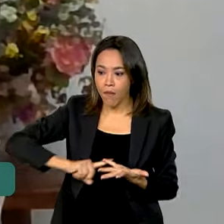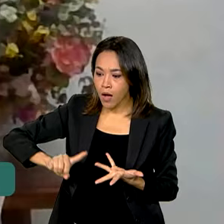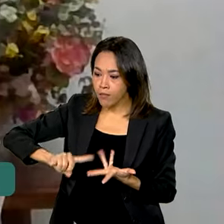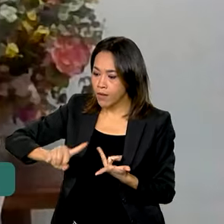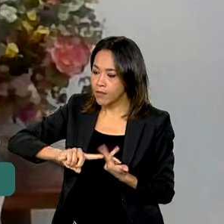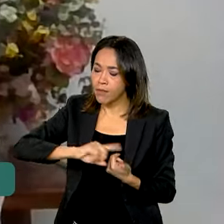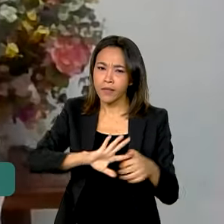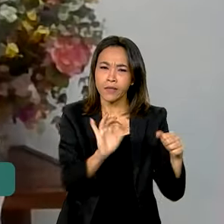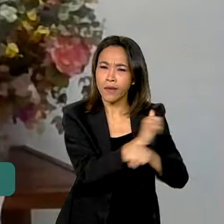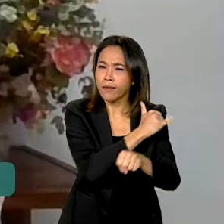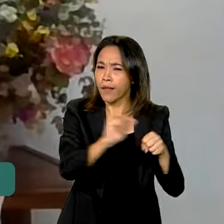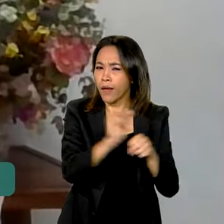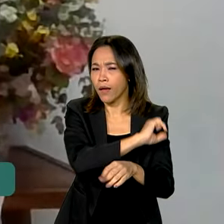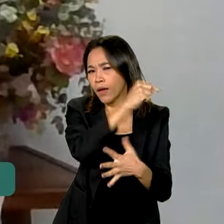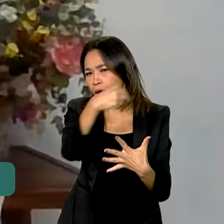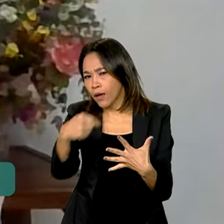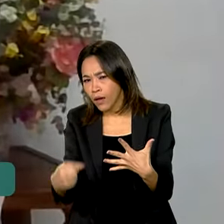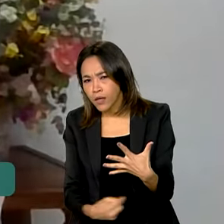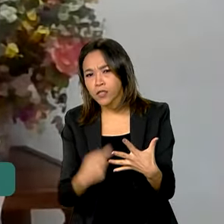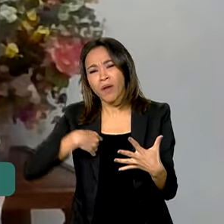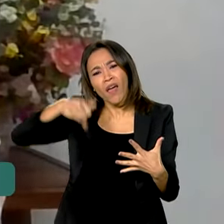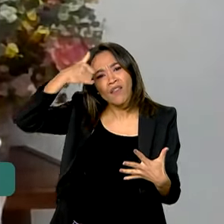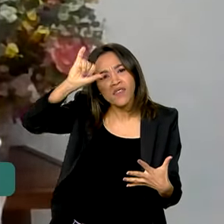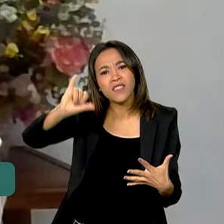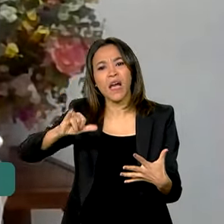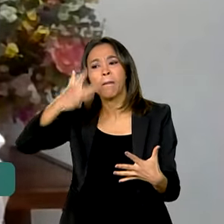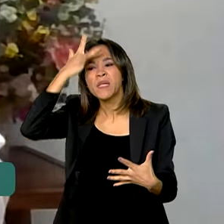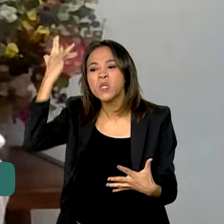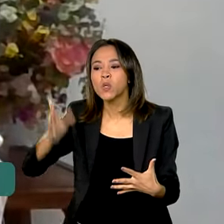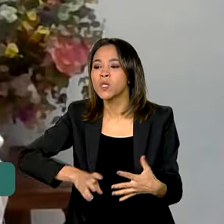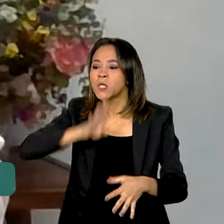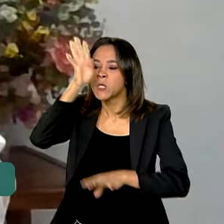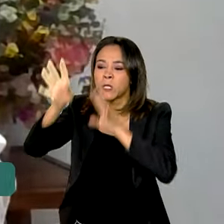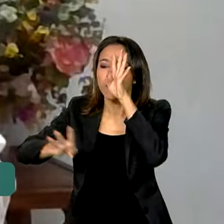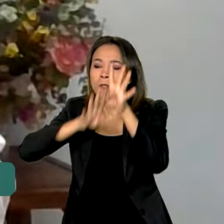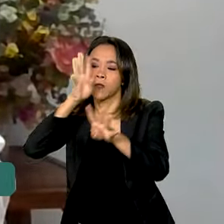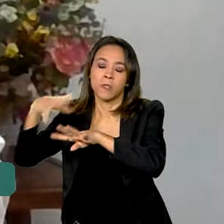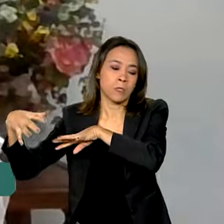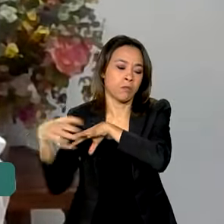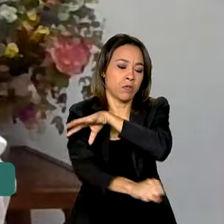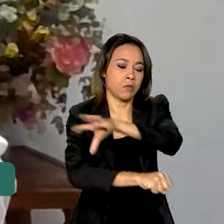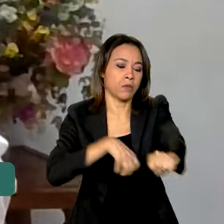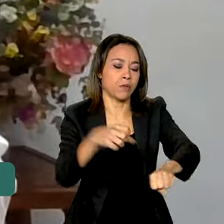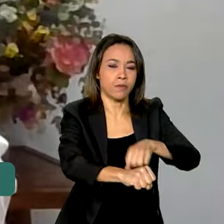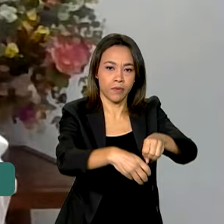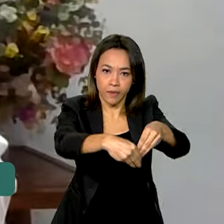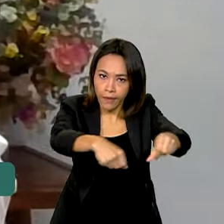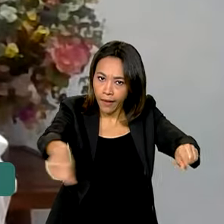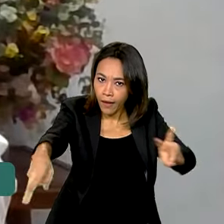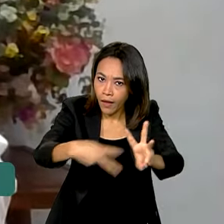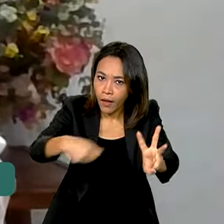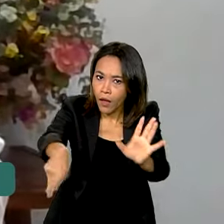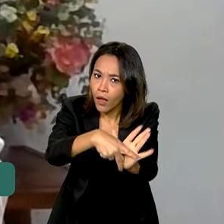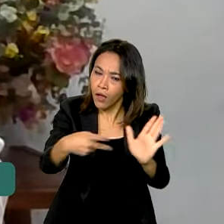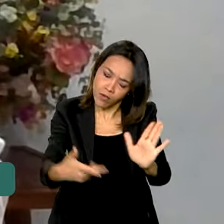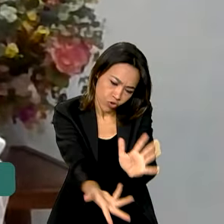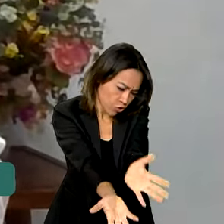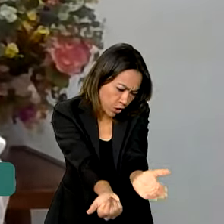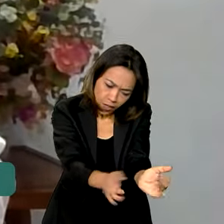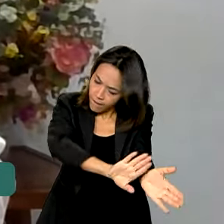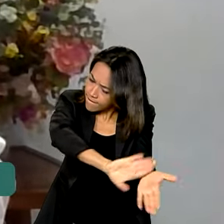de desintrusão, ou seja, a retirada de invasores em terras indígenas. No passado, a gente fez na Piterewa,